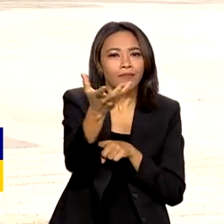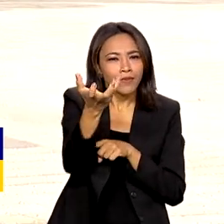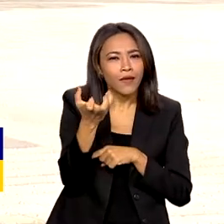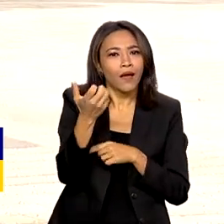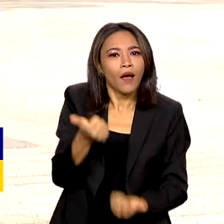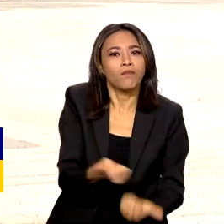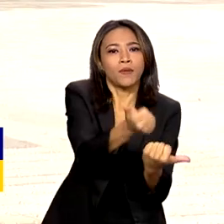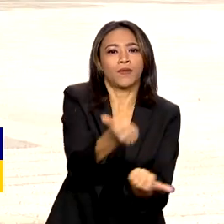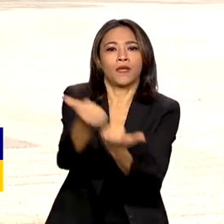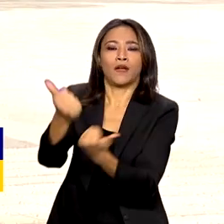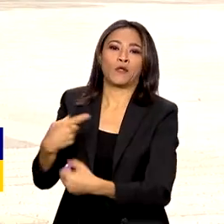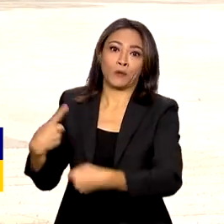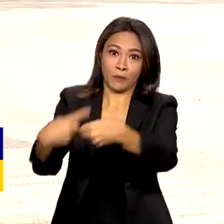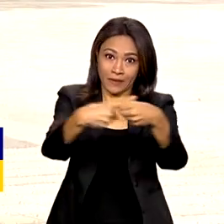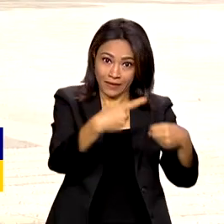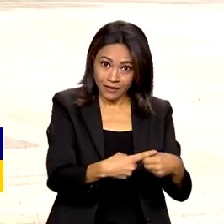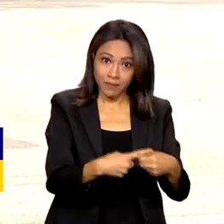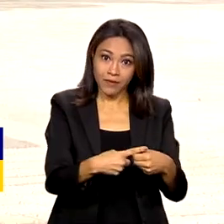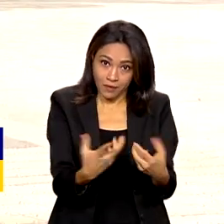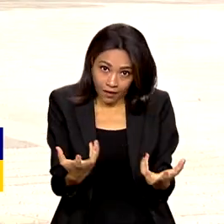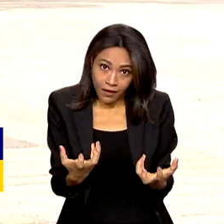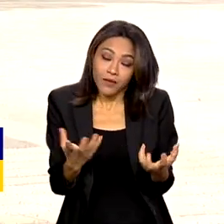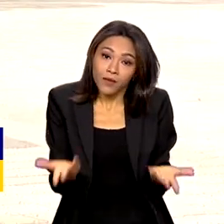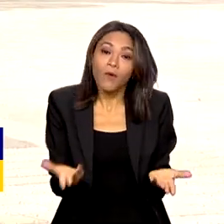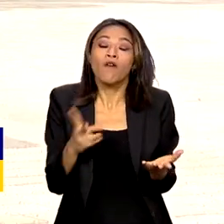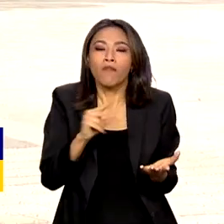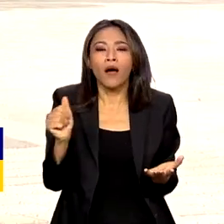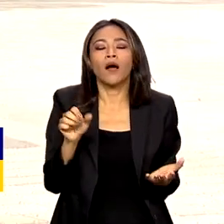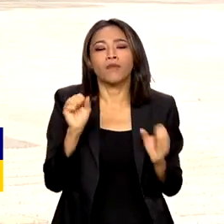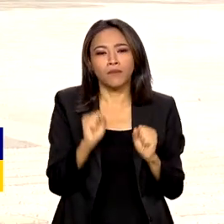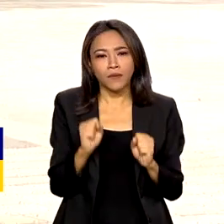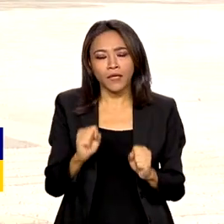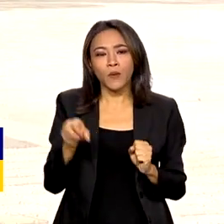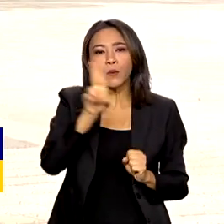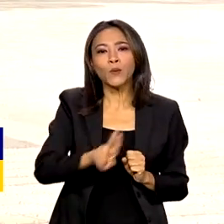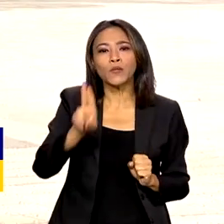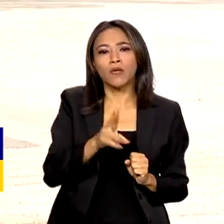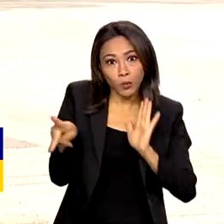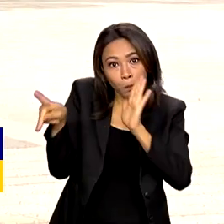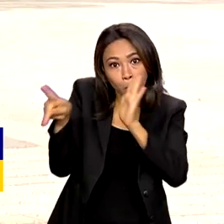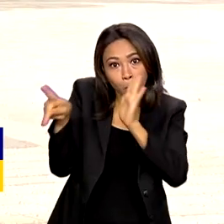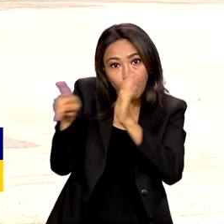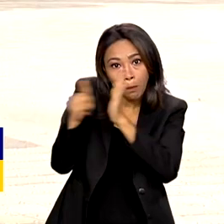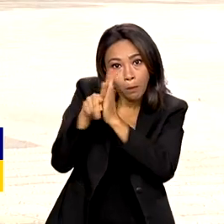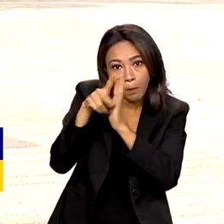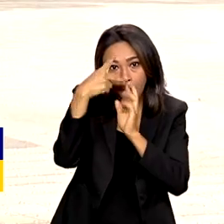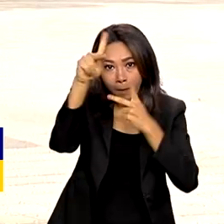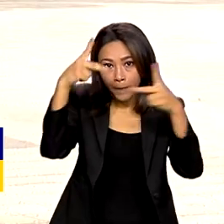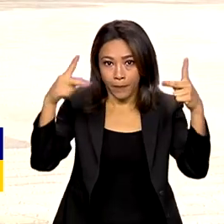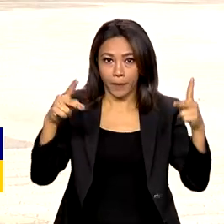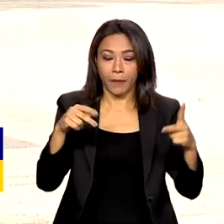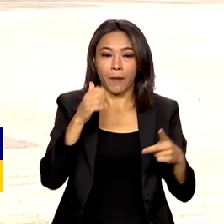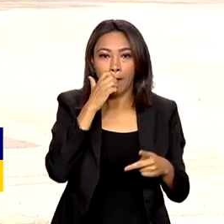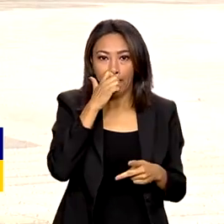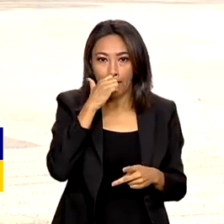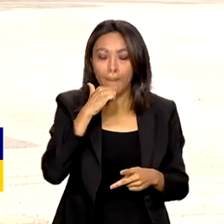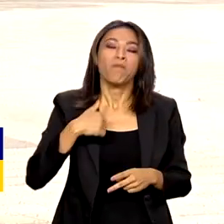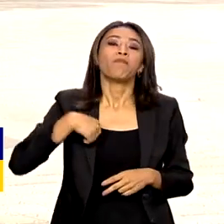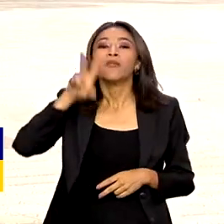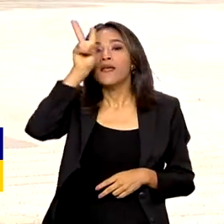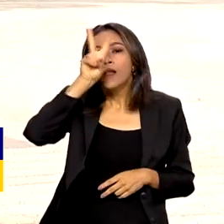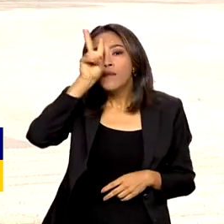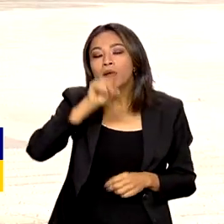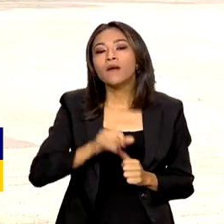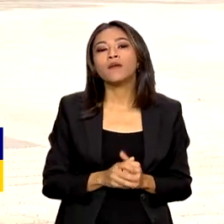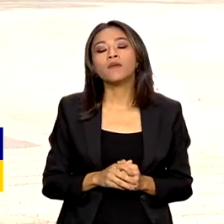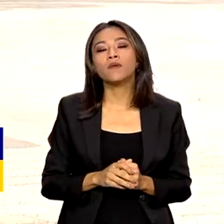os municípios, em colaborar com os municípios, vão poder utilizar recursos pró. E lembrando que a gente